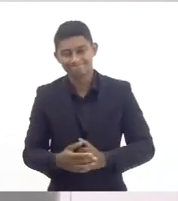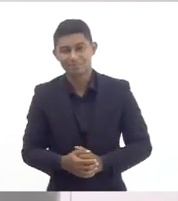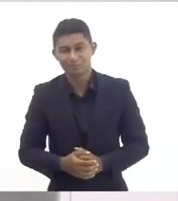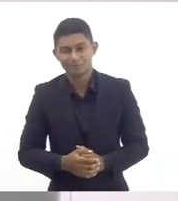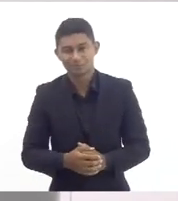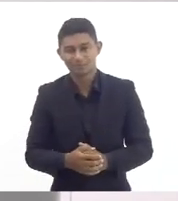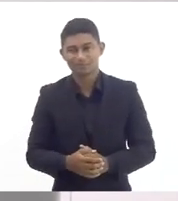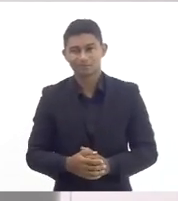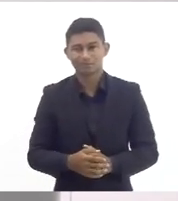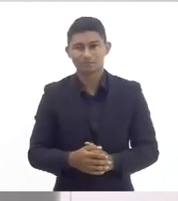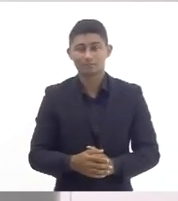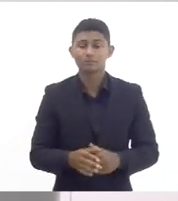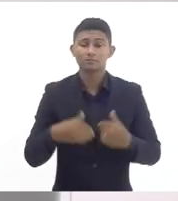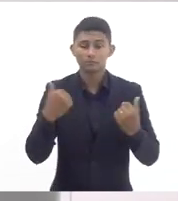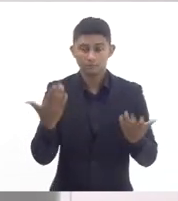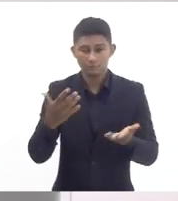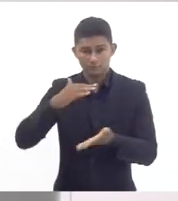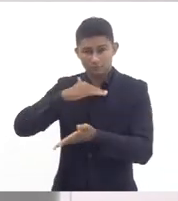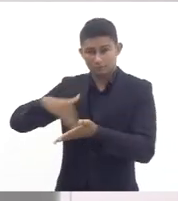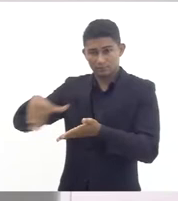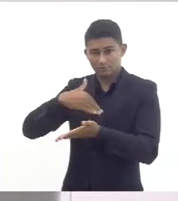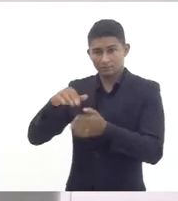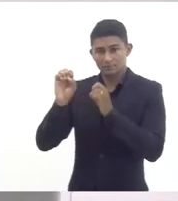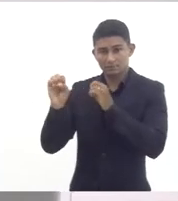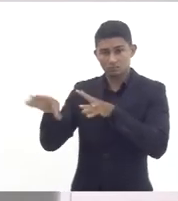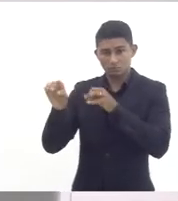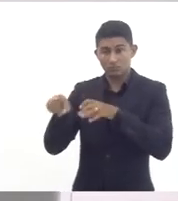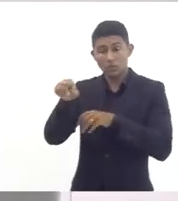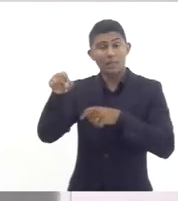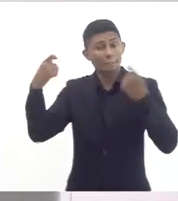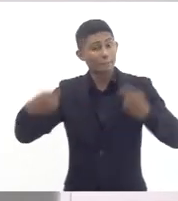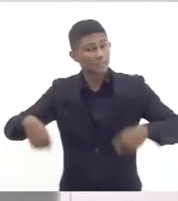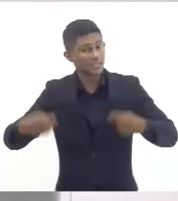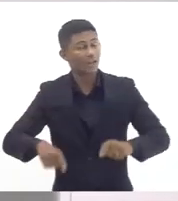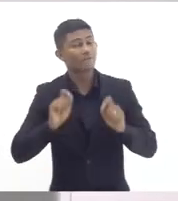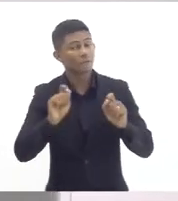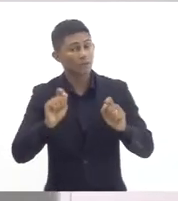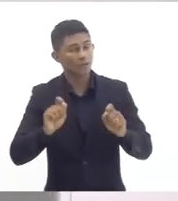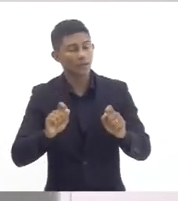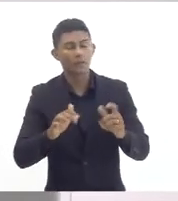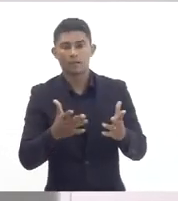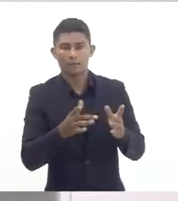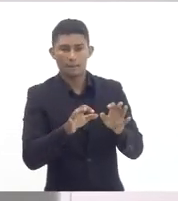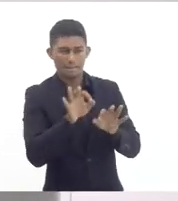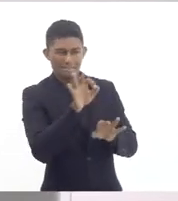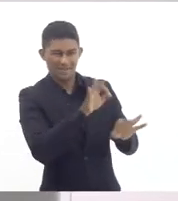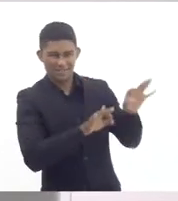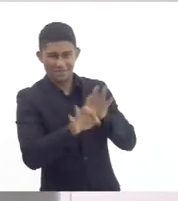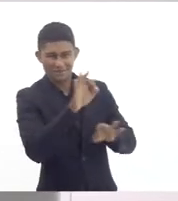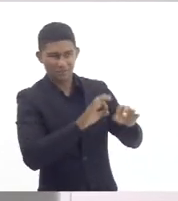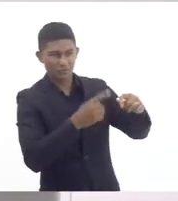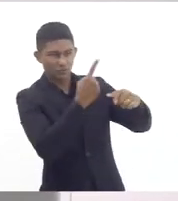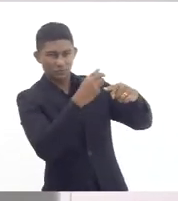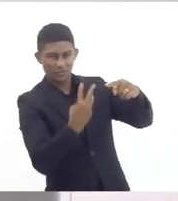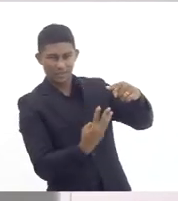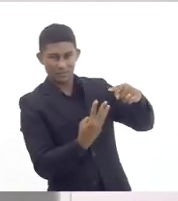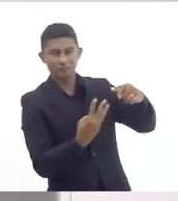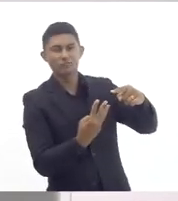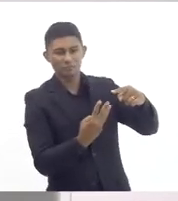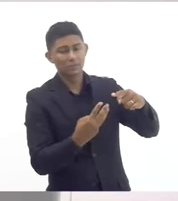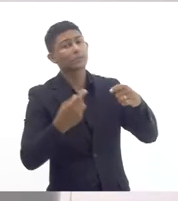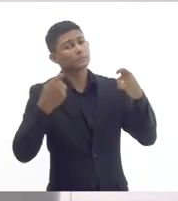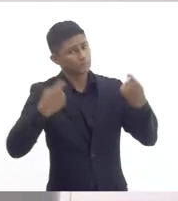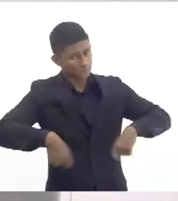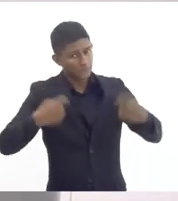o que a Seduc deveria estar cumprindo era um terço de planejamento que ela não cumpre e aí isso